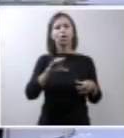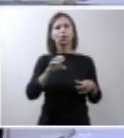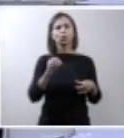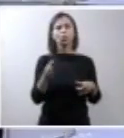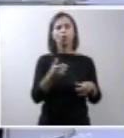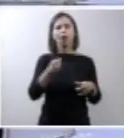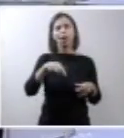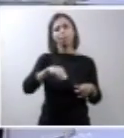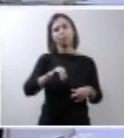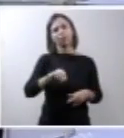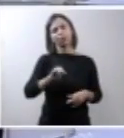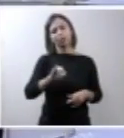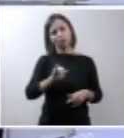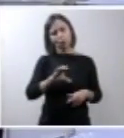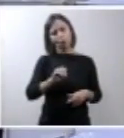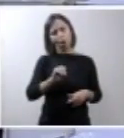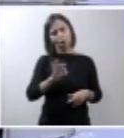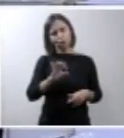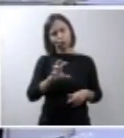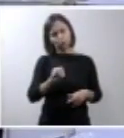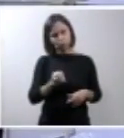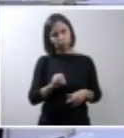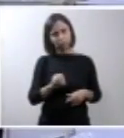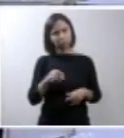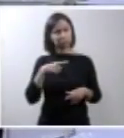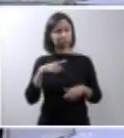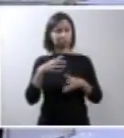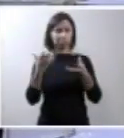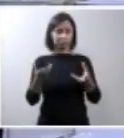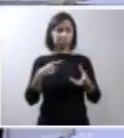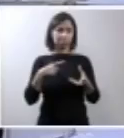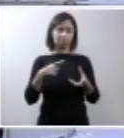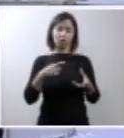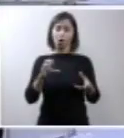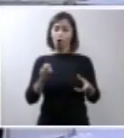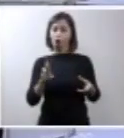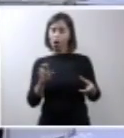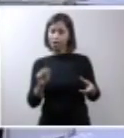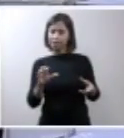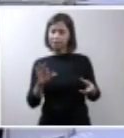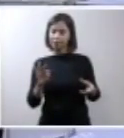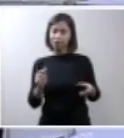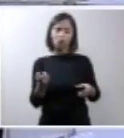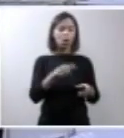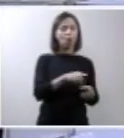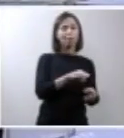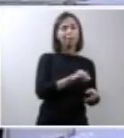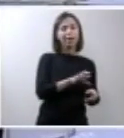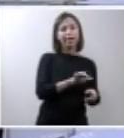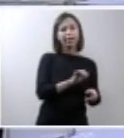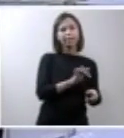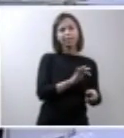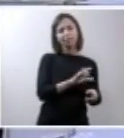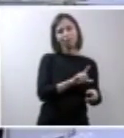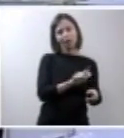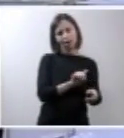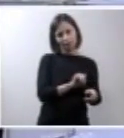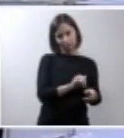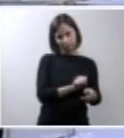anencefalia quer seja na forma de holo-anencefalia quer seja na forma de mera-anencefalia